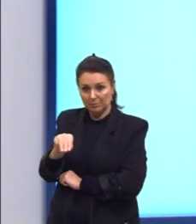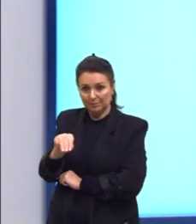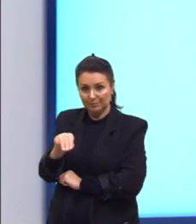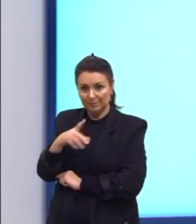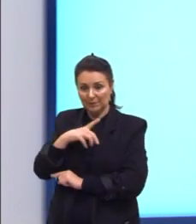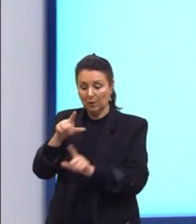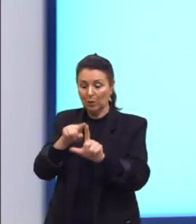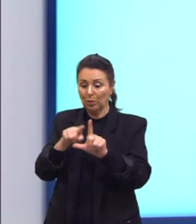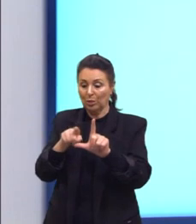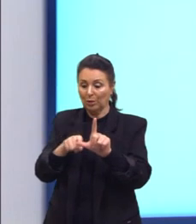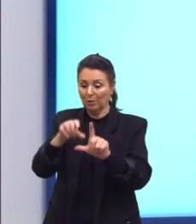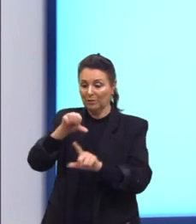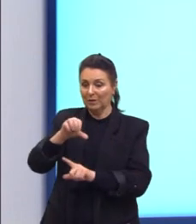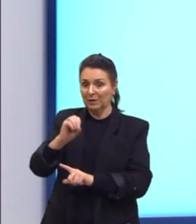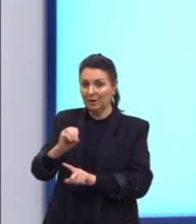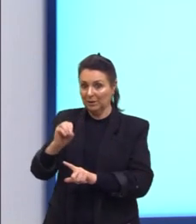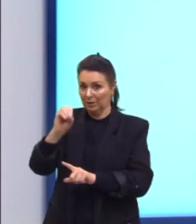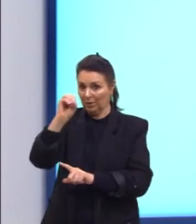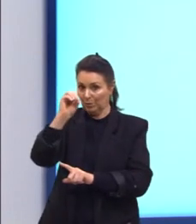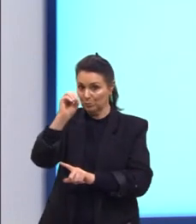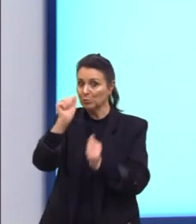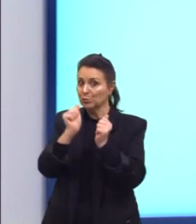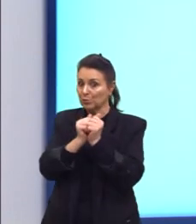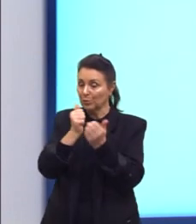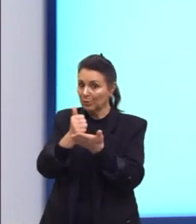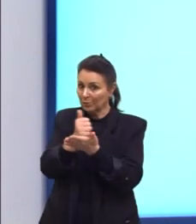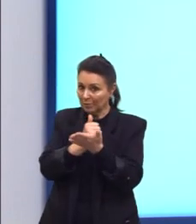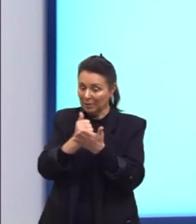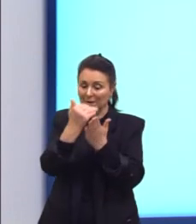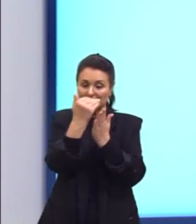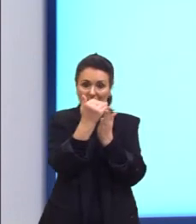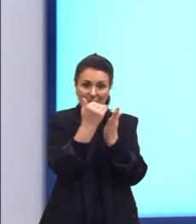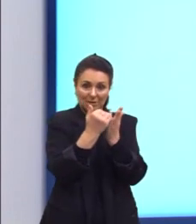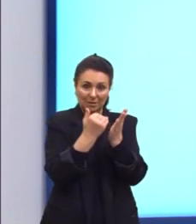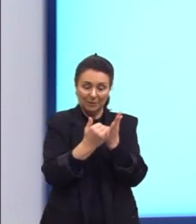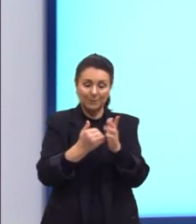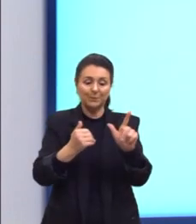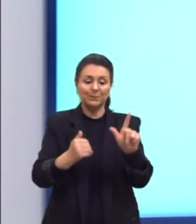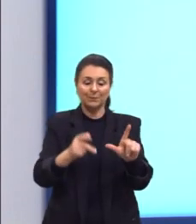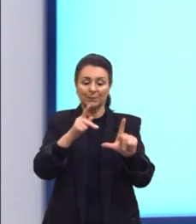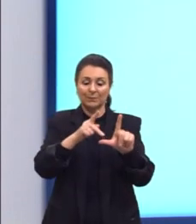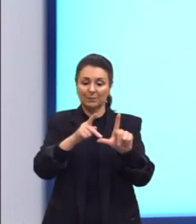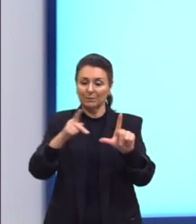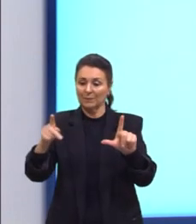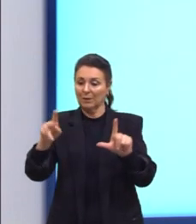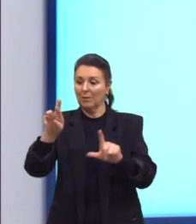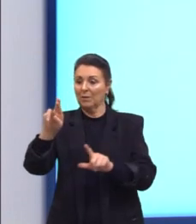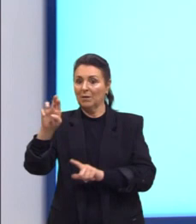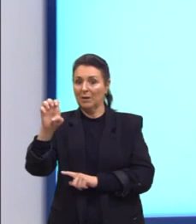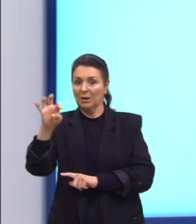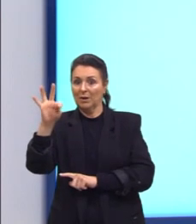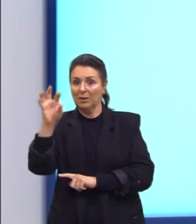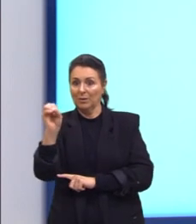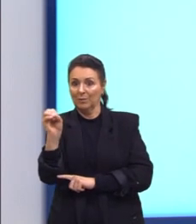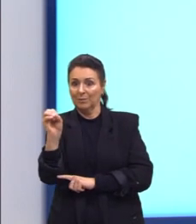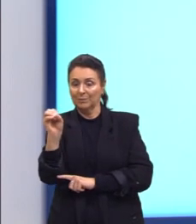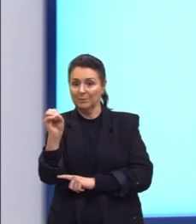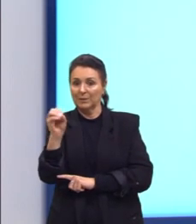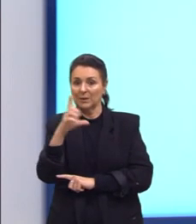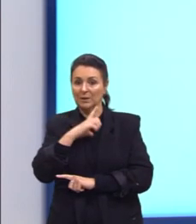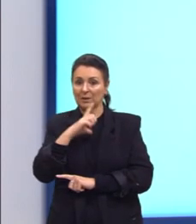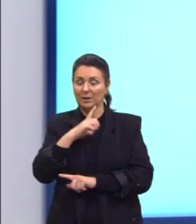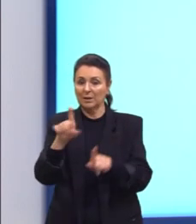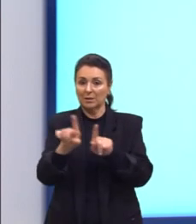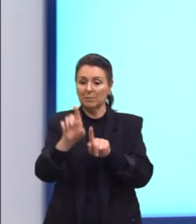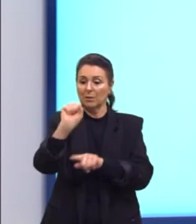os 90 graus com a base, classificando, então, ele como um paralelepípedo reto. Aqui nós temos, então,